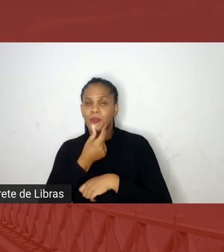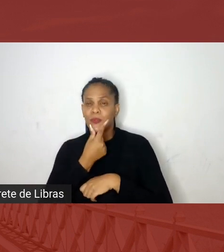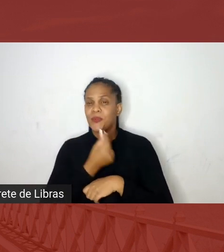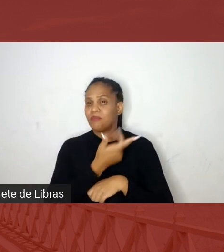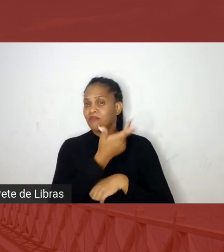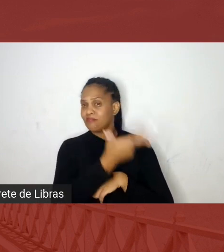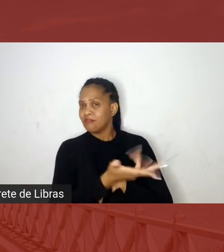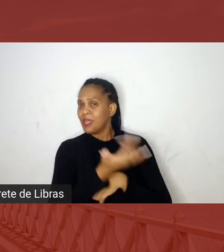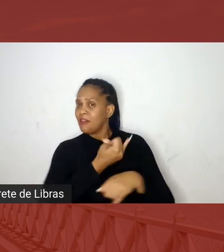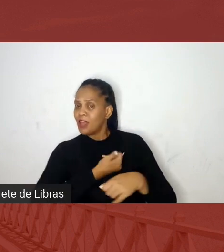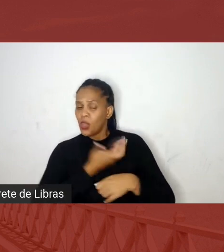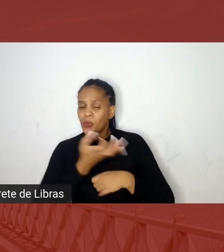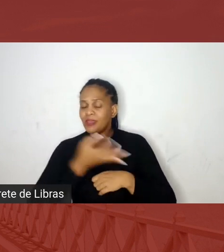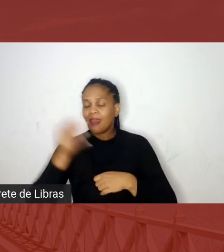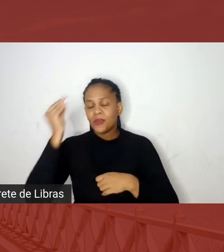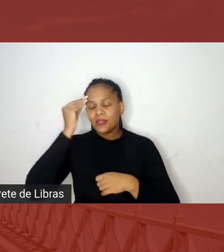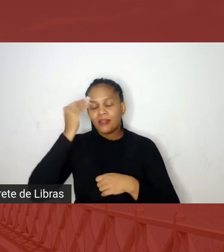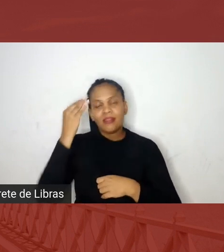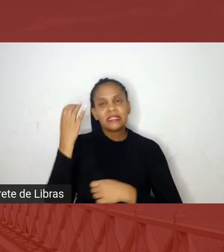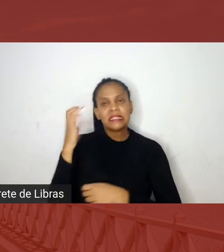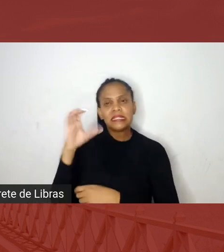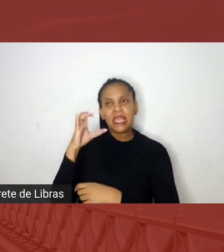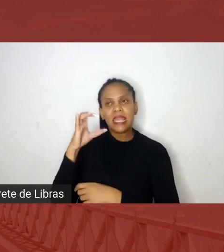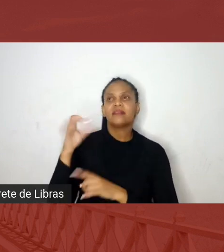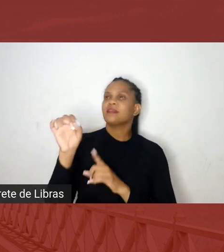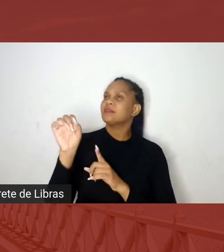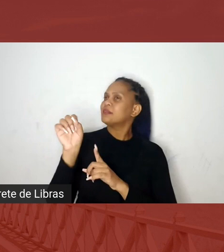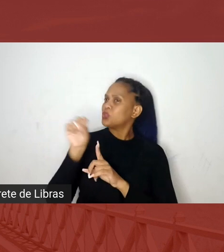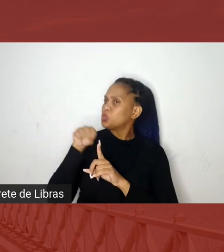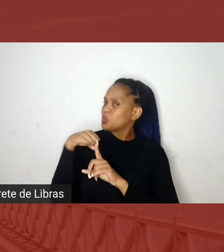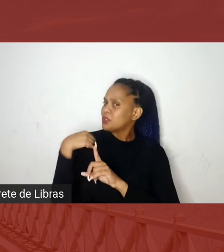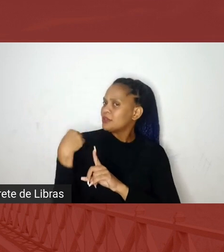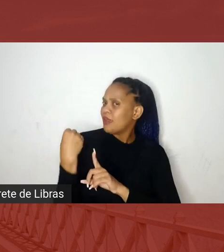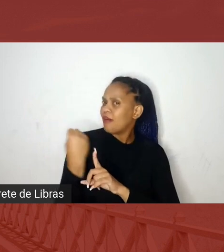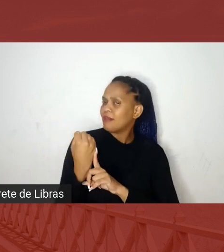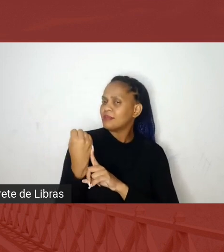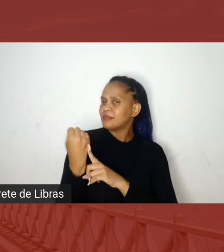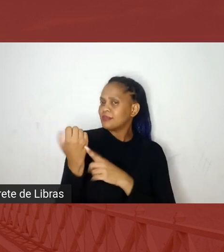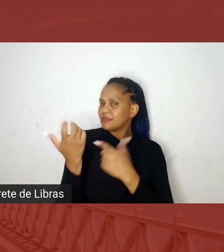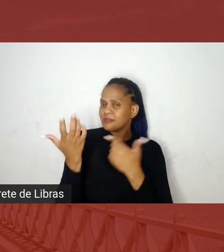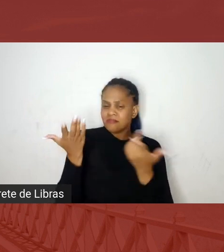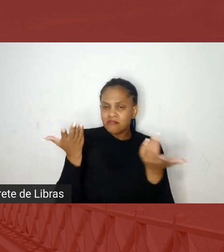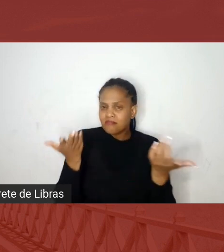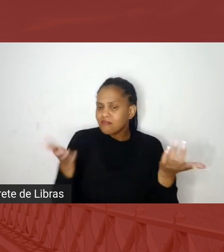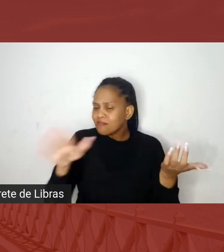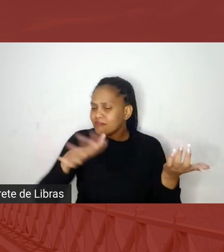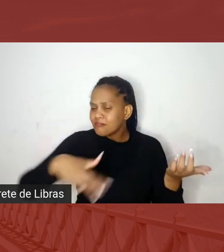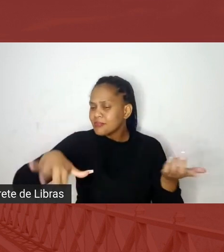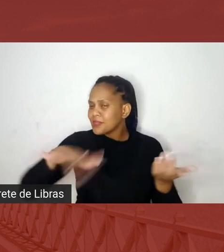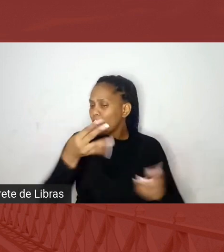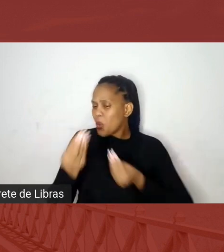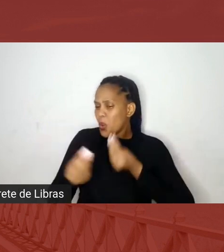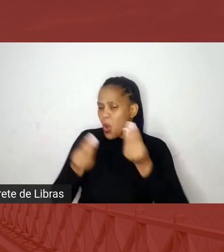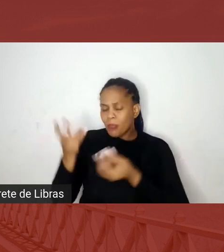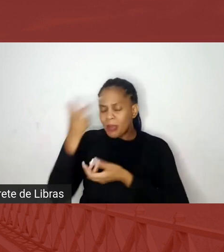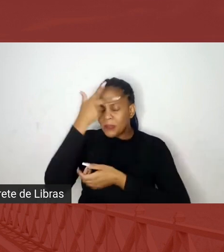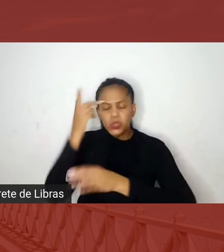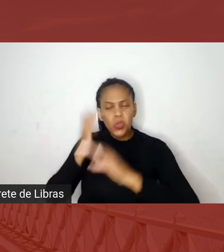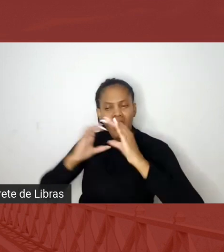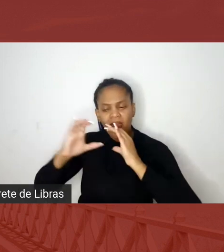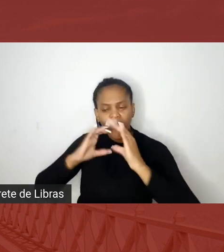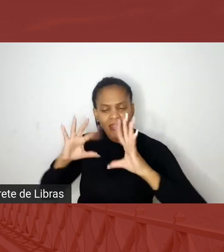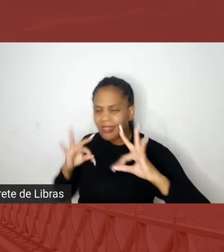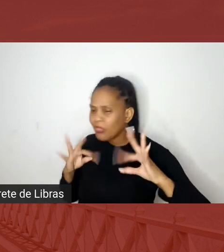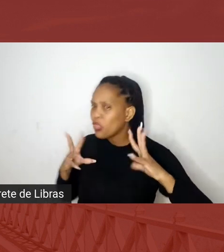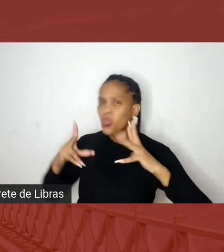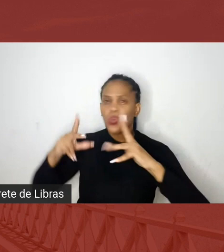ciências sociais, pô, eu vou lá estudar os caras da periferia, pô, os caras cantam, canta tudo o que tá acontecendo